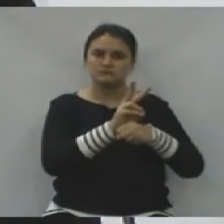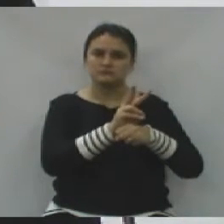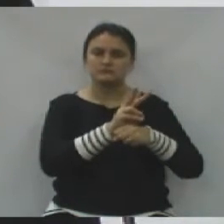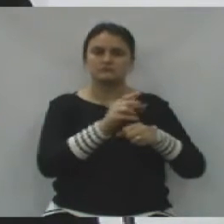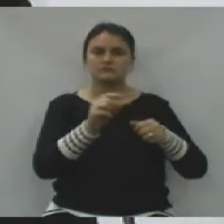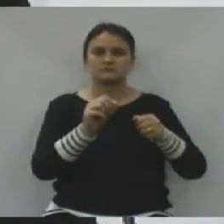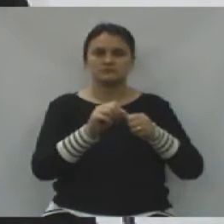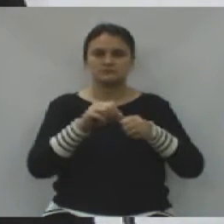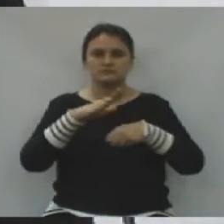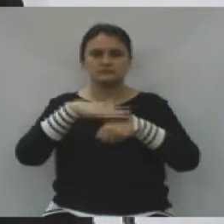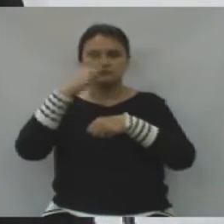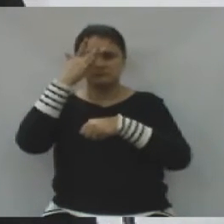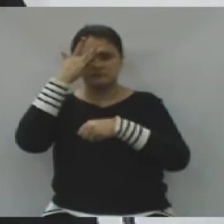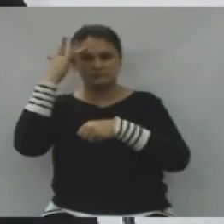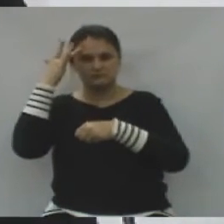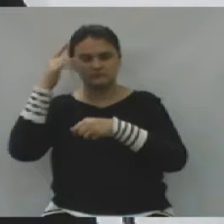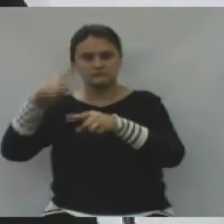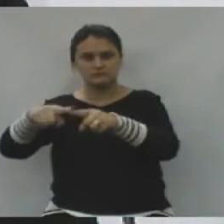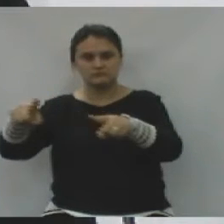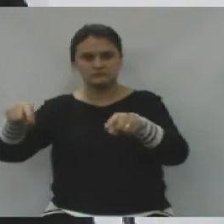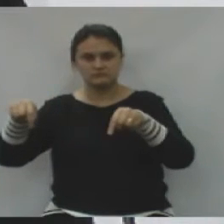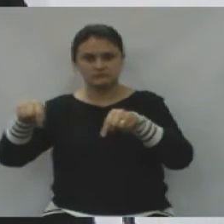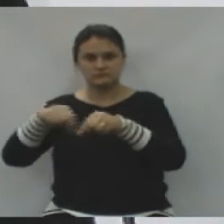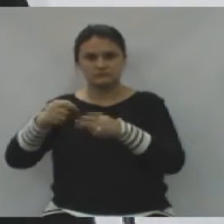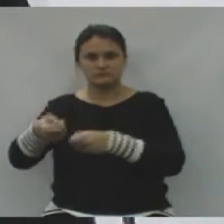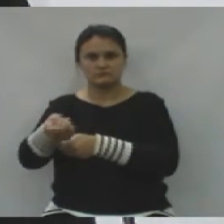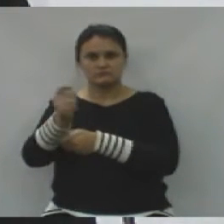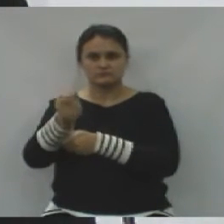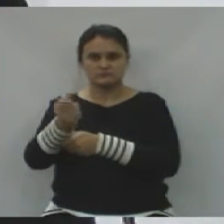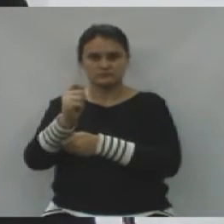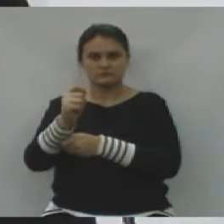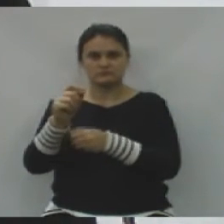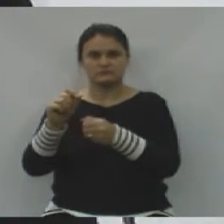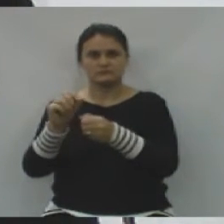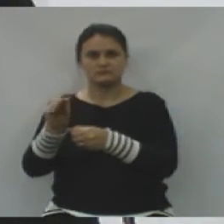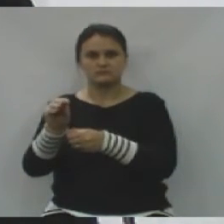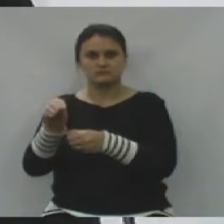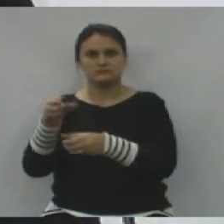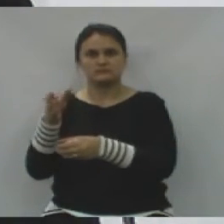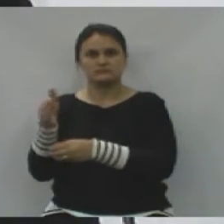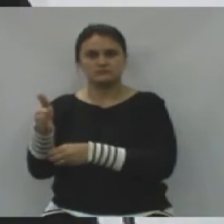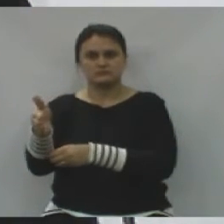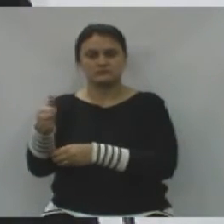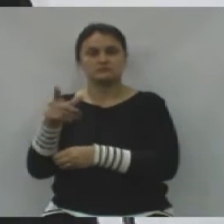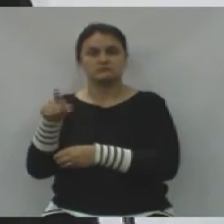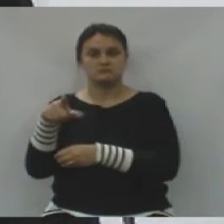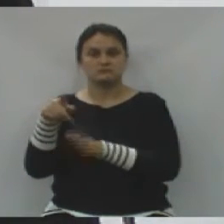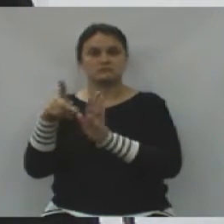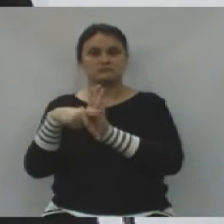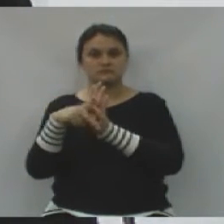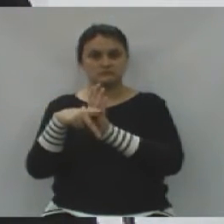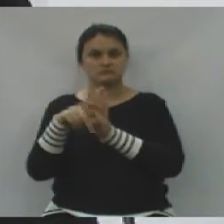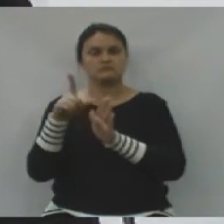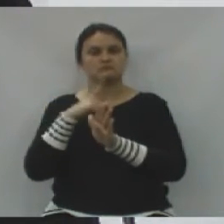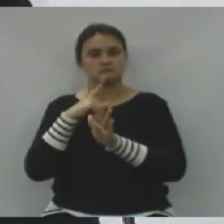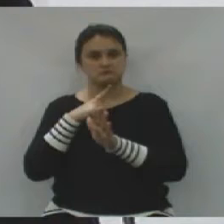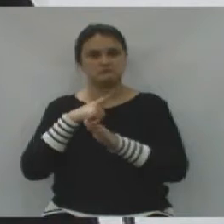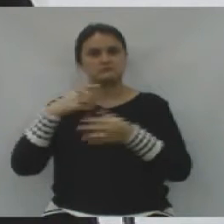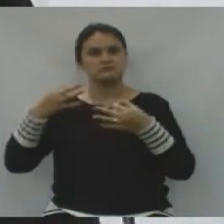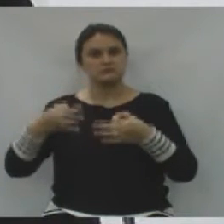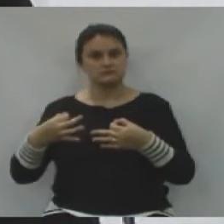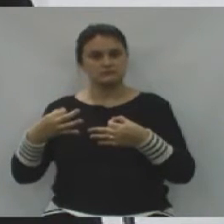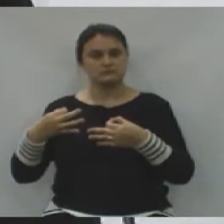ampliação e construção de açudes para a produção de peixes. Projeto este, que vem dando muito certo,